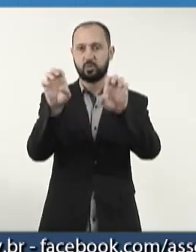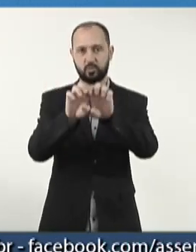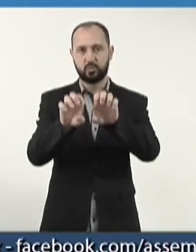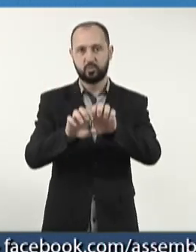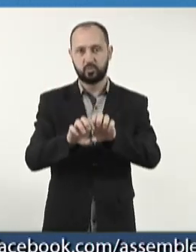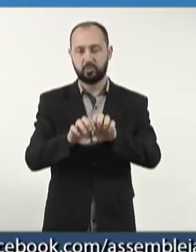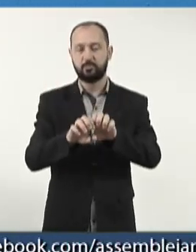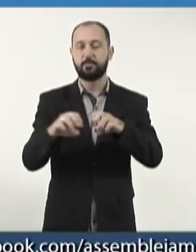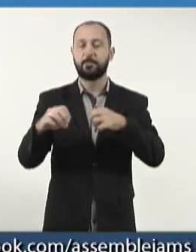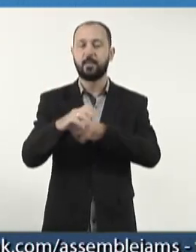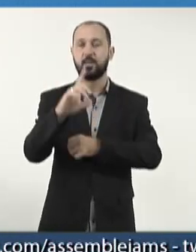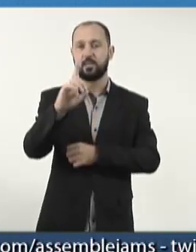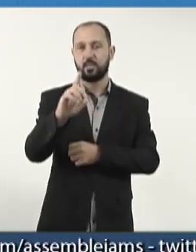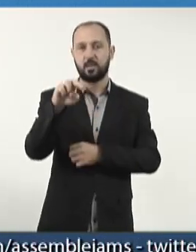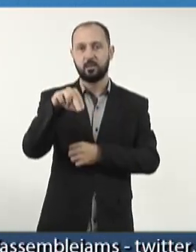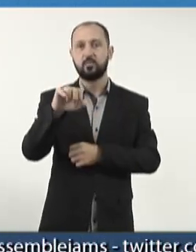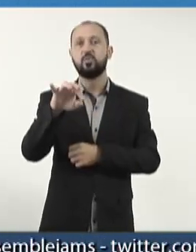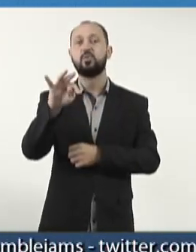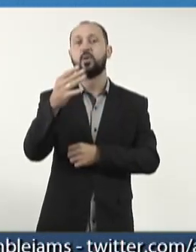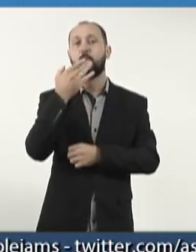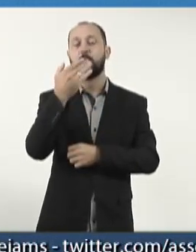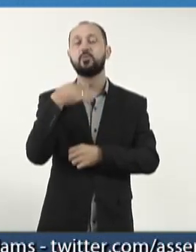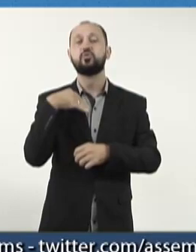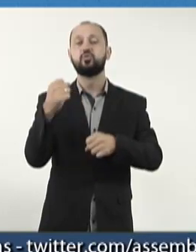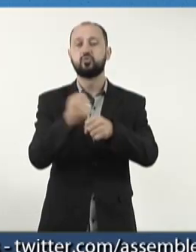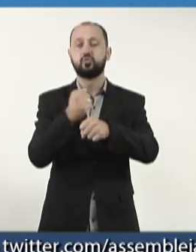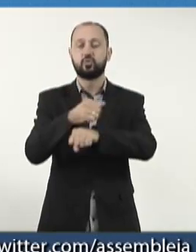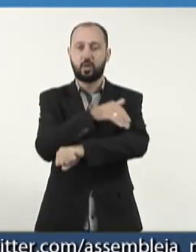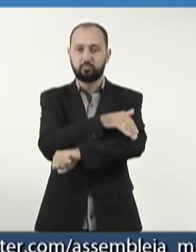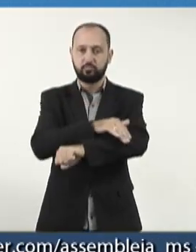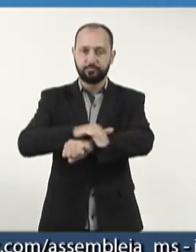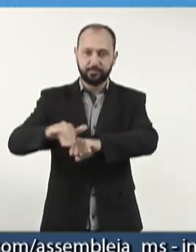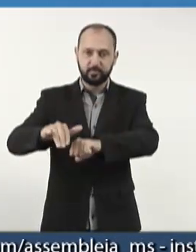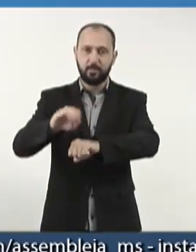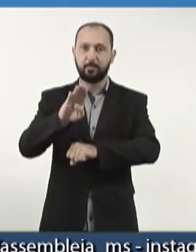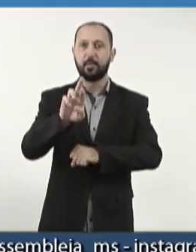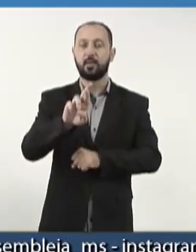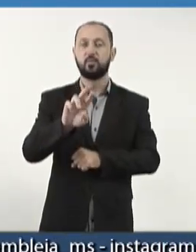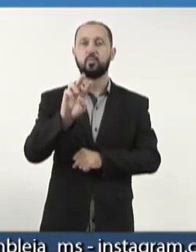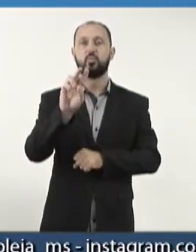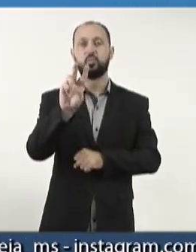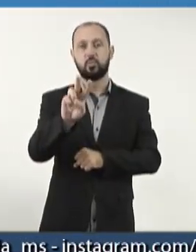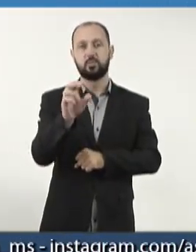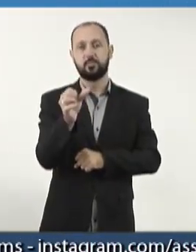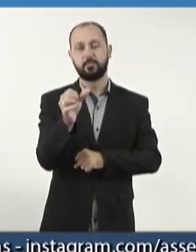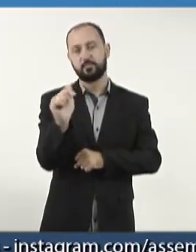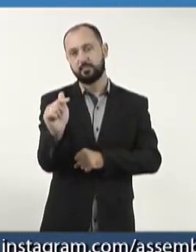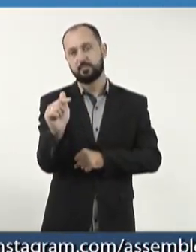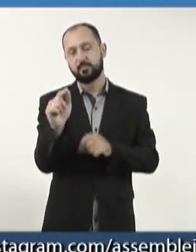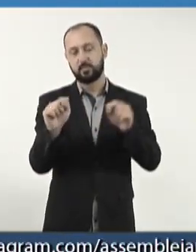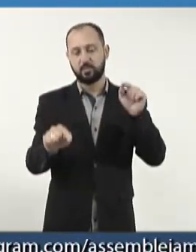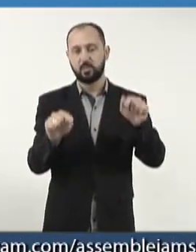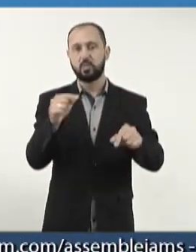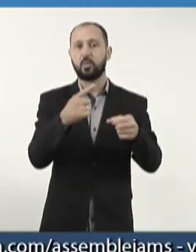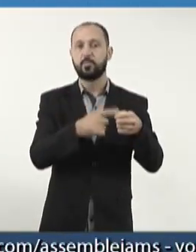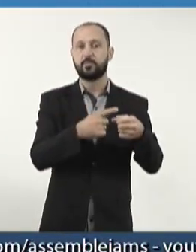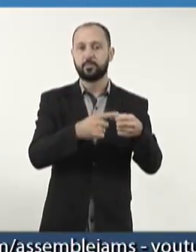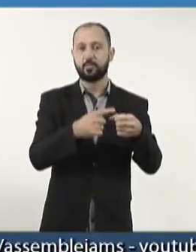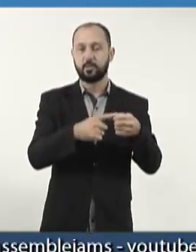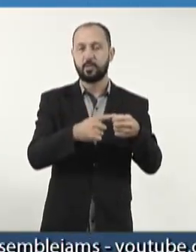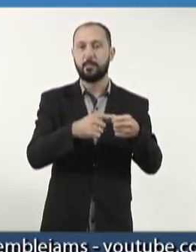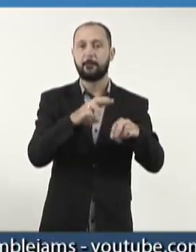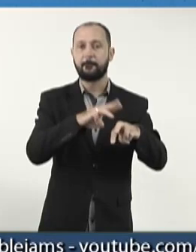e Transportes, DENIT, solicitando obra de recapeamento da BR-267, no trecho que liga os municípios de